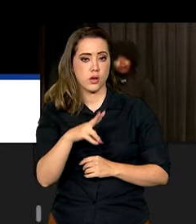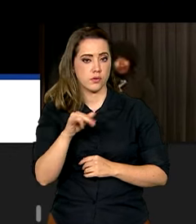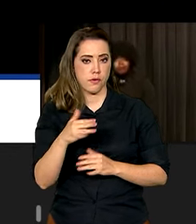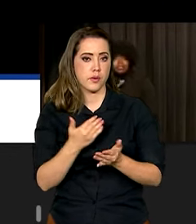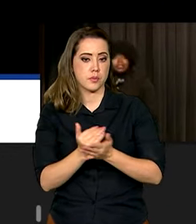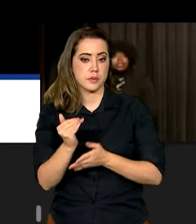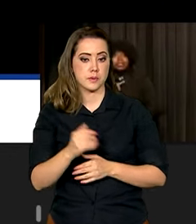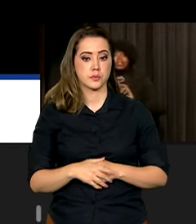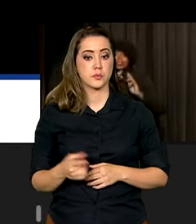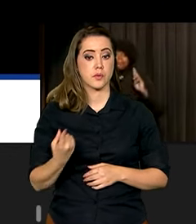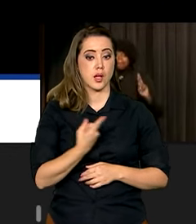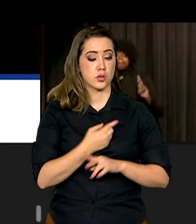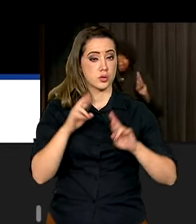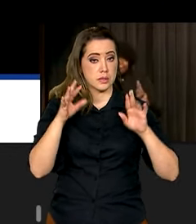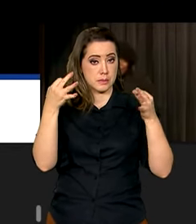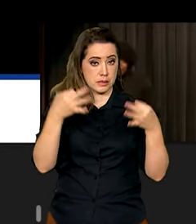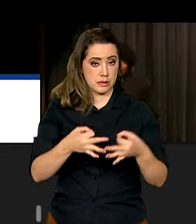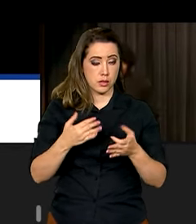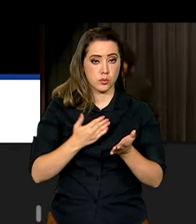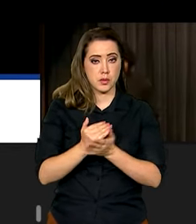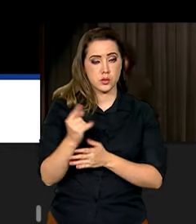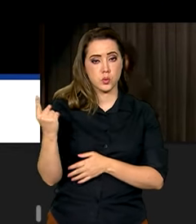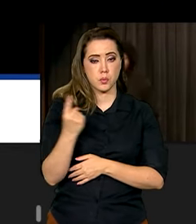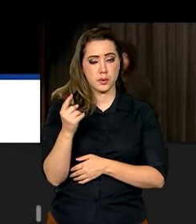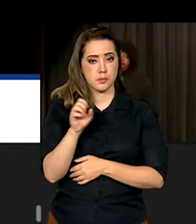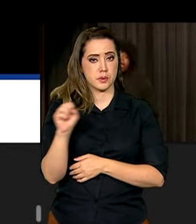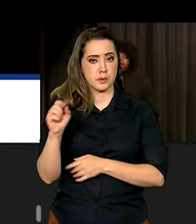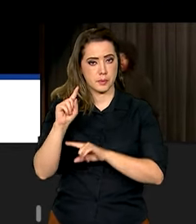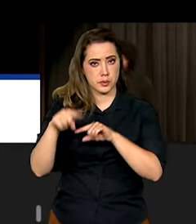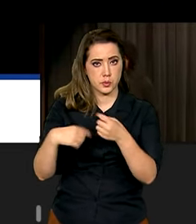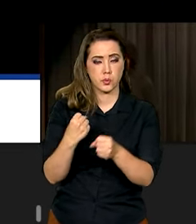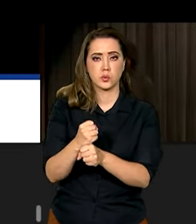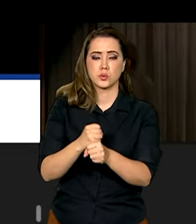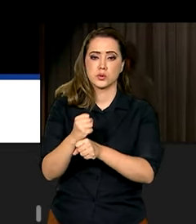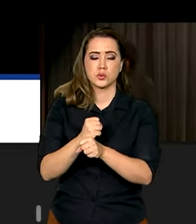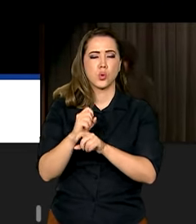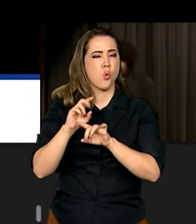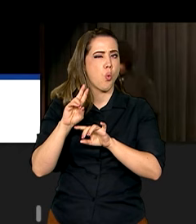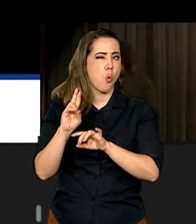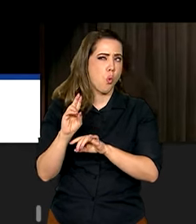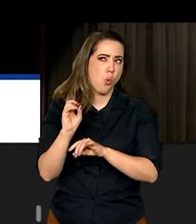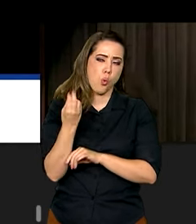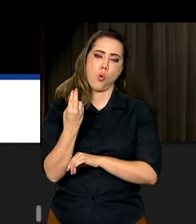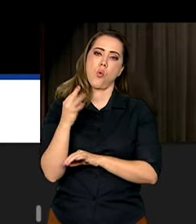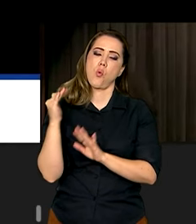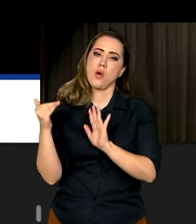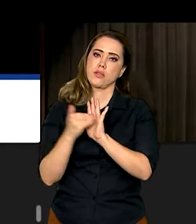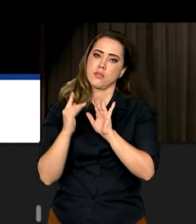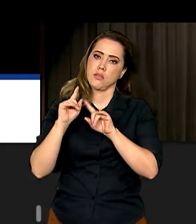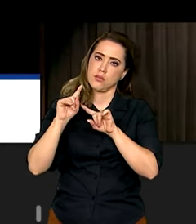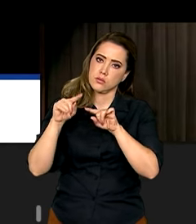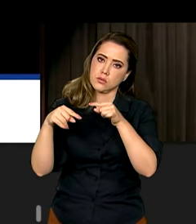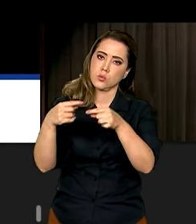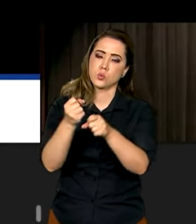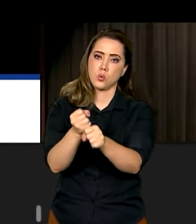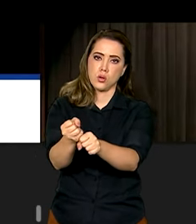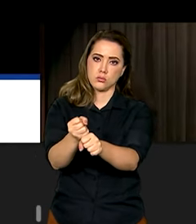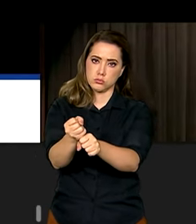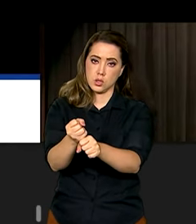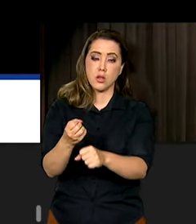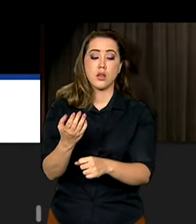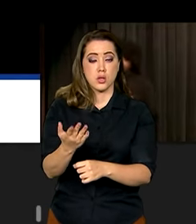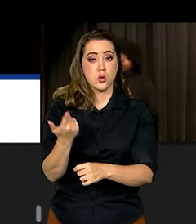legítima de ainda no primeiro semestre do ano que vem, ou no mais tardar ao longo do ano, ir